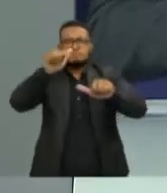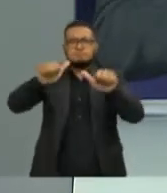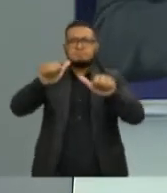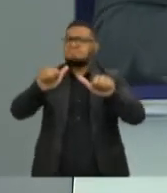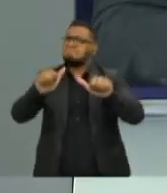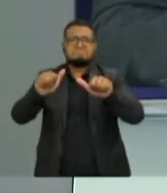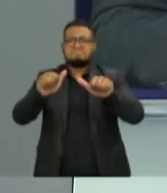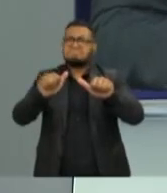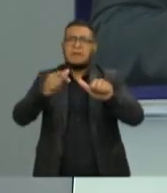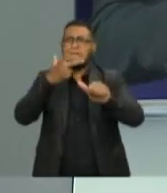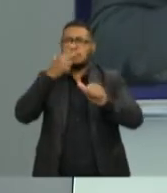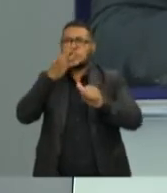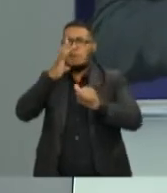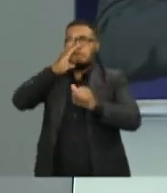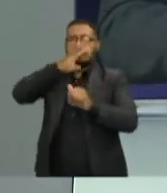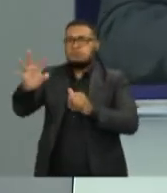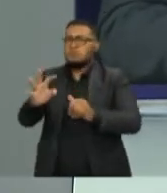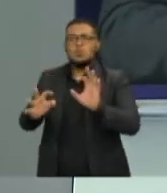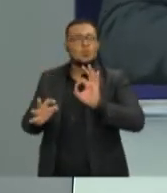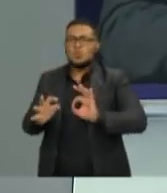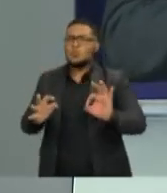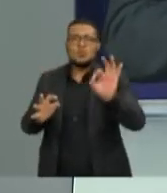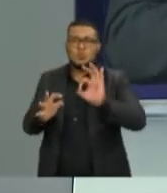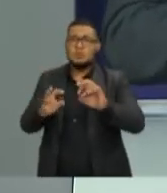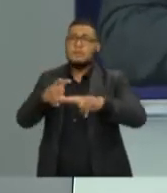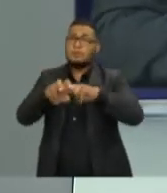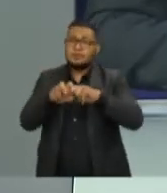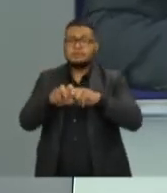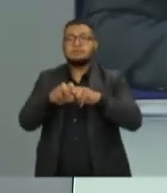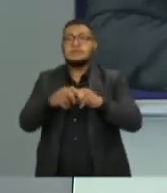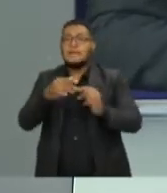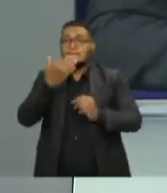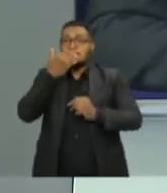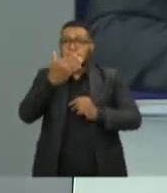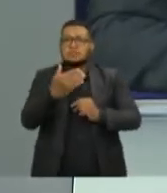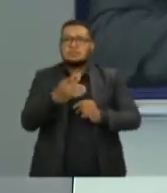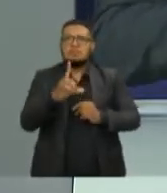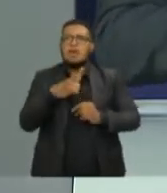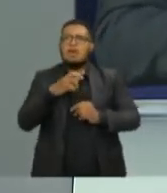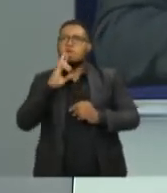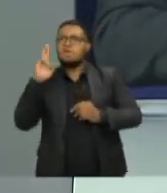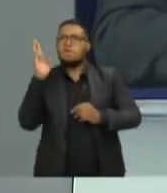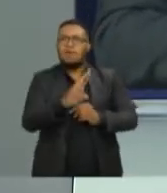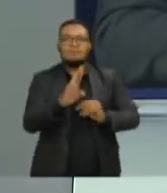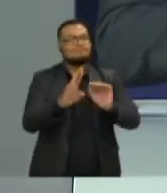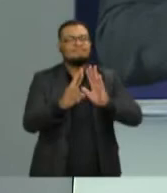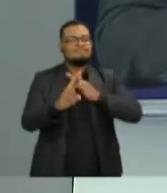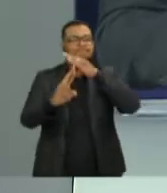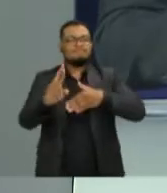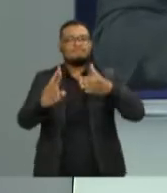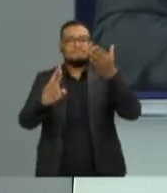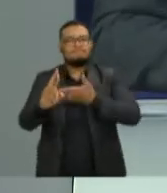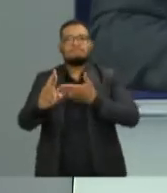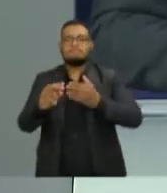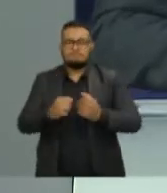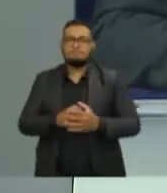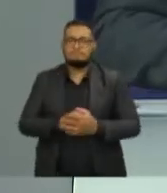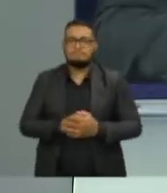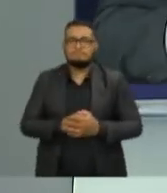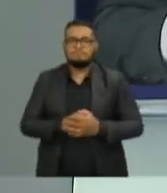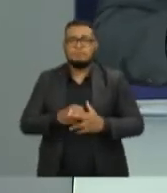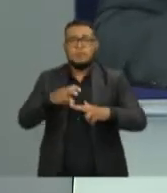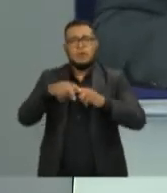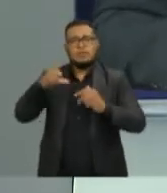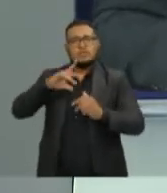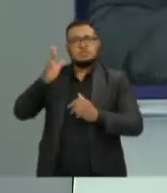houve ofensa ao candidato que justifica a concessão desse direito. Portanto, esse primeiro pedido de direito de resposta do candidato Pasolini foi negado pelo comitê que